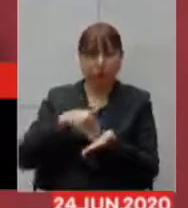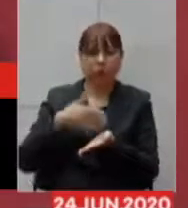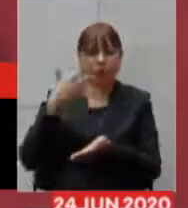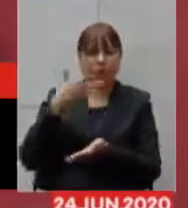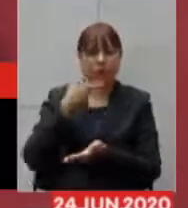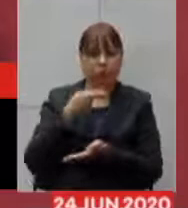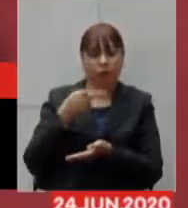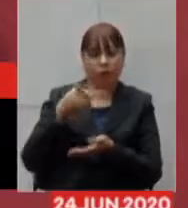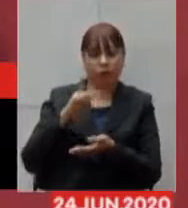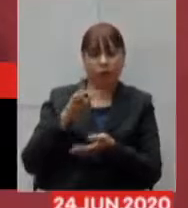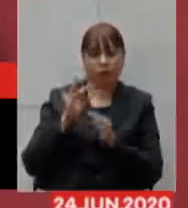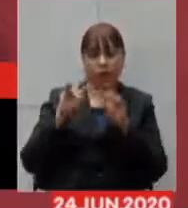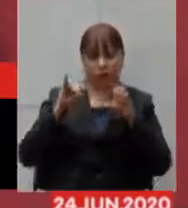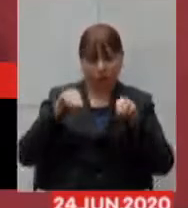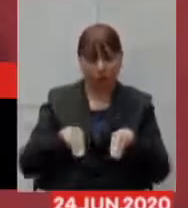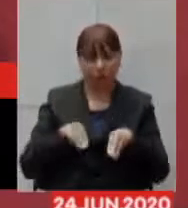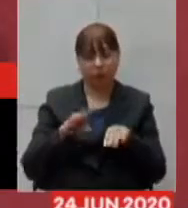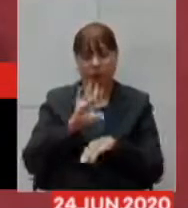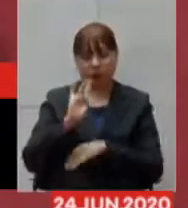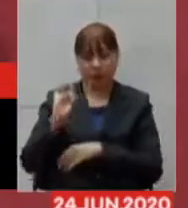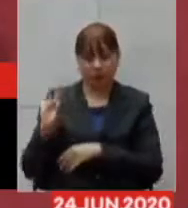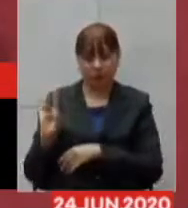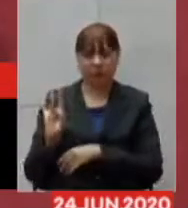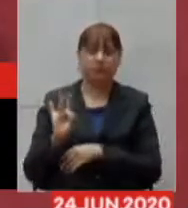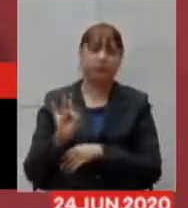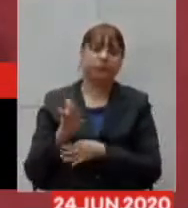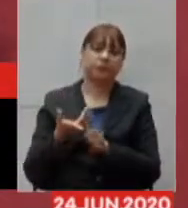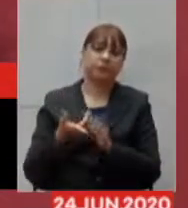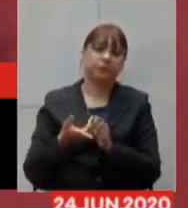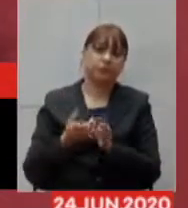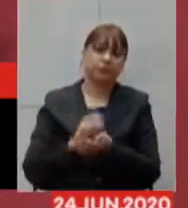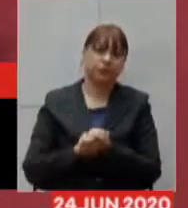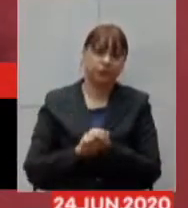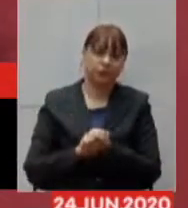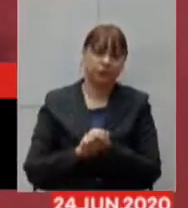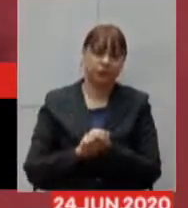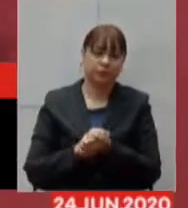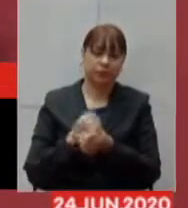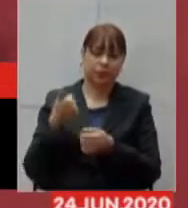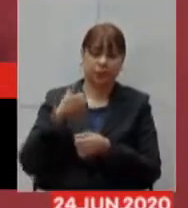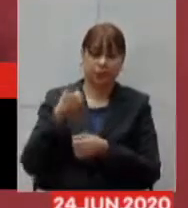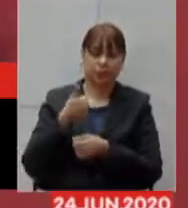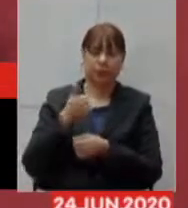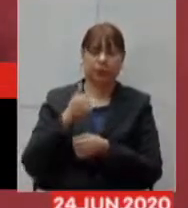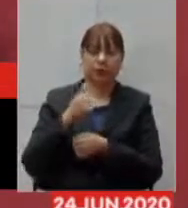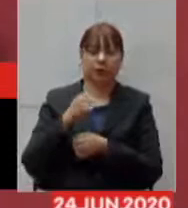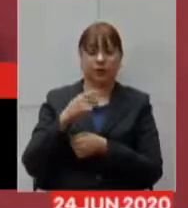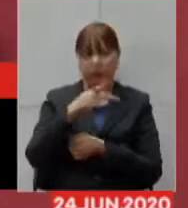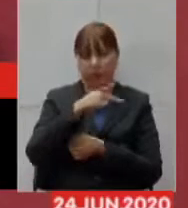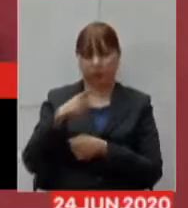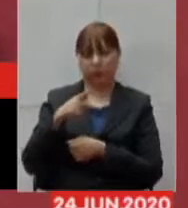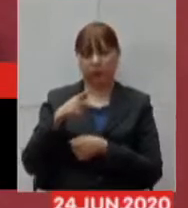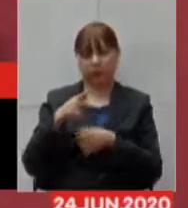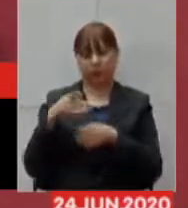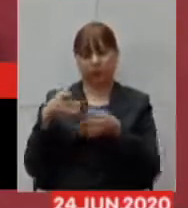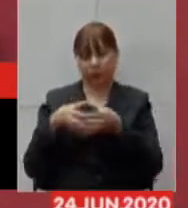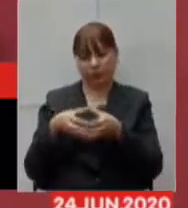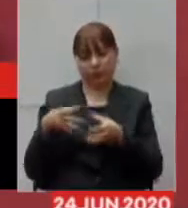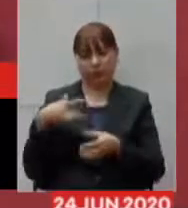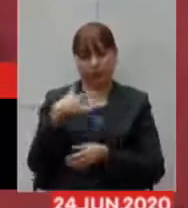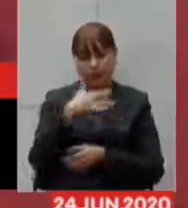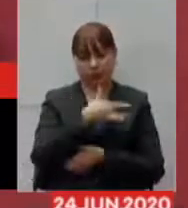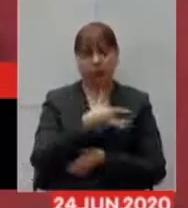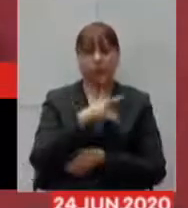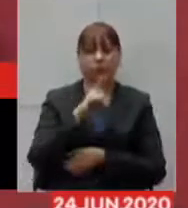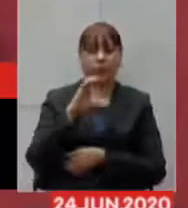antes de passar para os dois secretários vou passar então para o deputado Carlos Pimenta presidente da comissão de saúde para que ele possa fazer